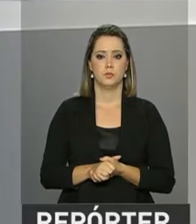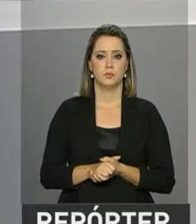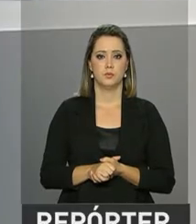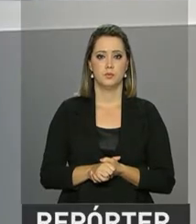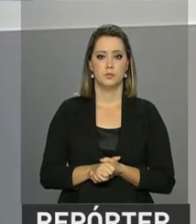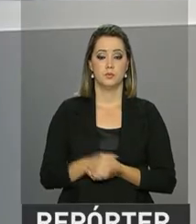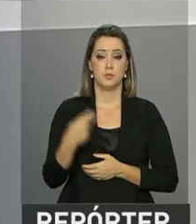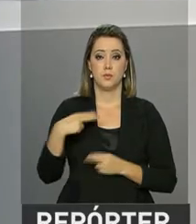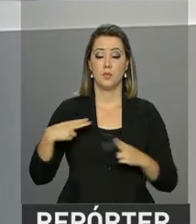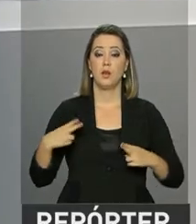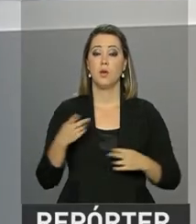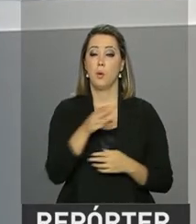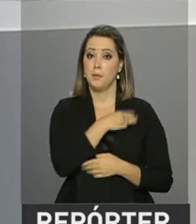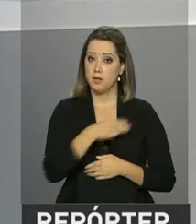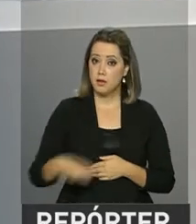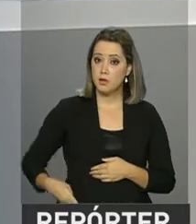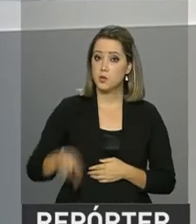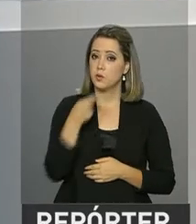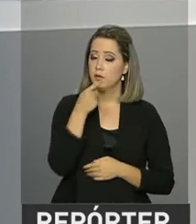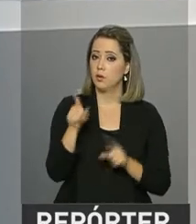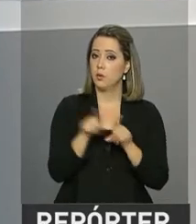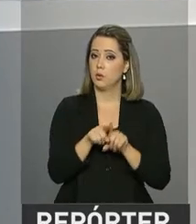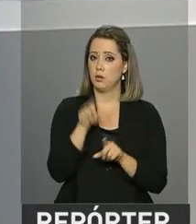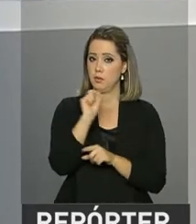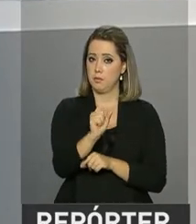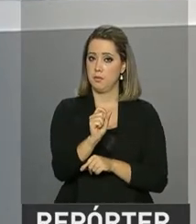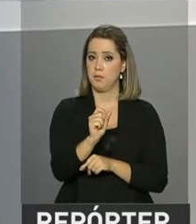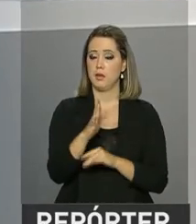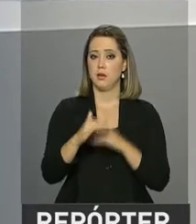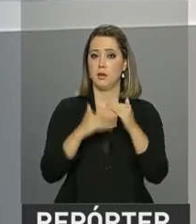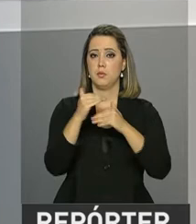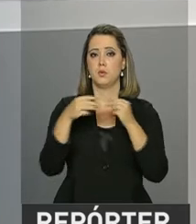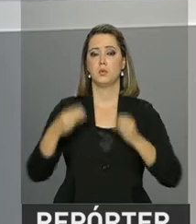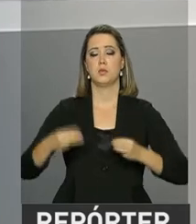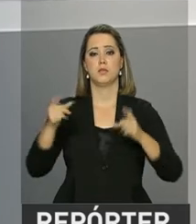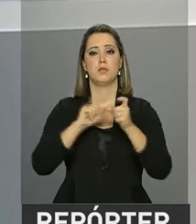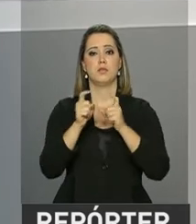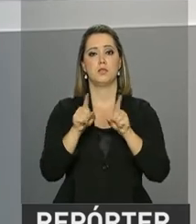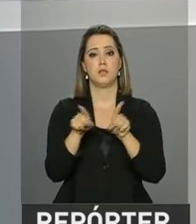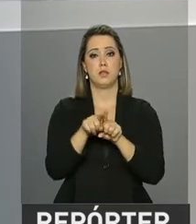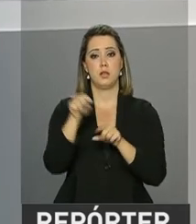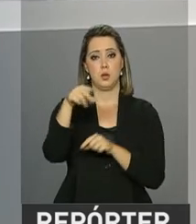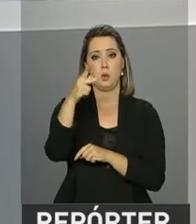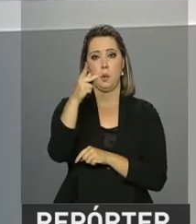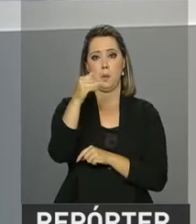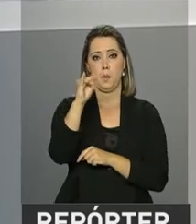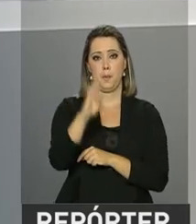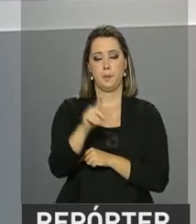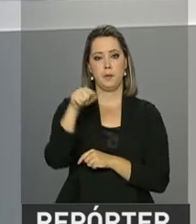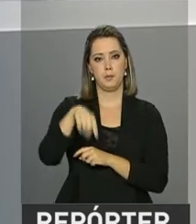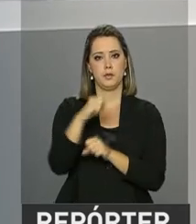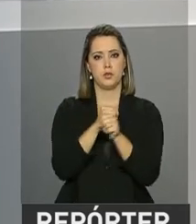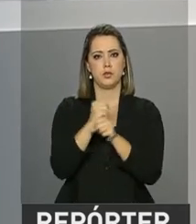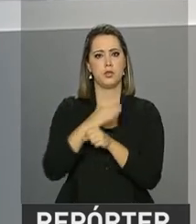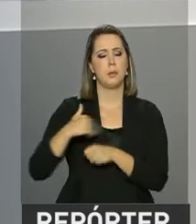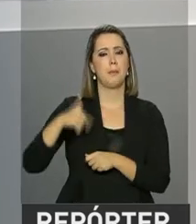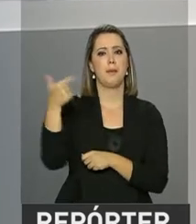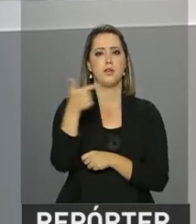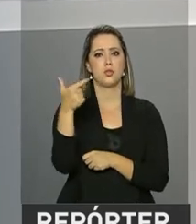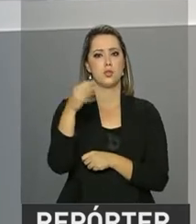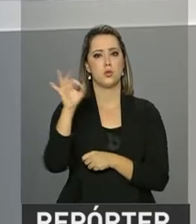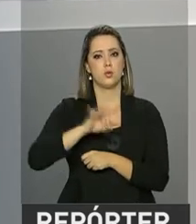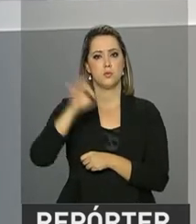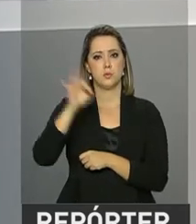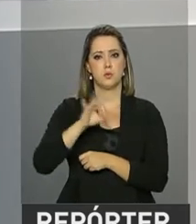Henrique Meirelles disse ainda que a projeção do Ministério da Fazenda é que o PIB deste ano fique acima de 2% nos últimos